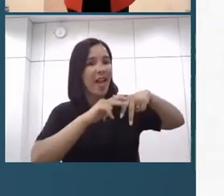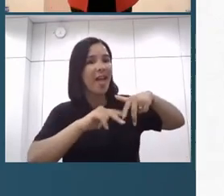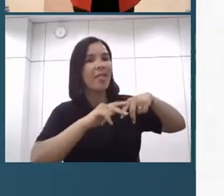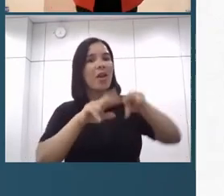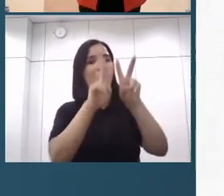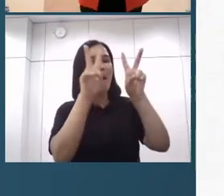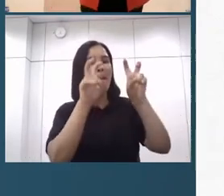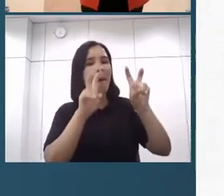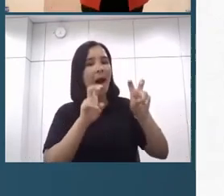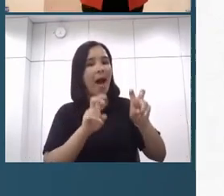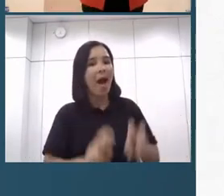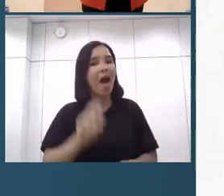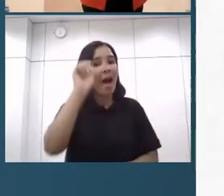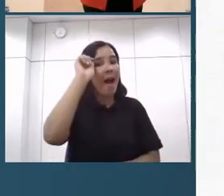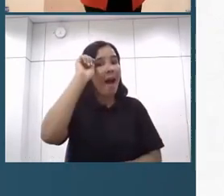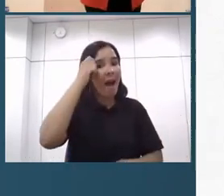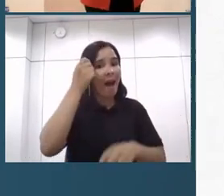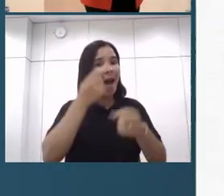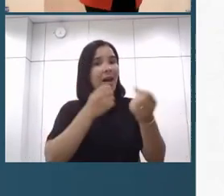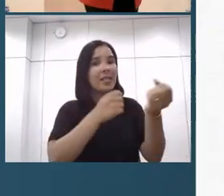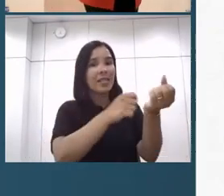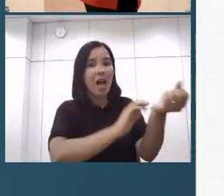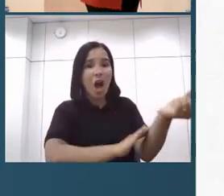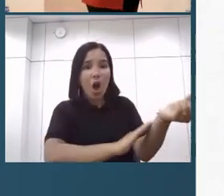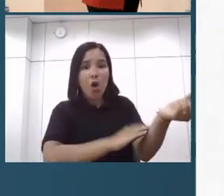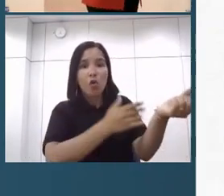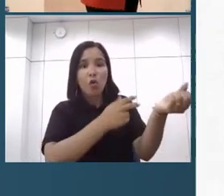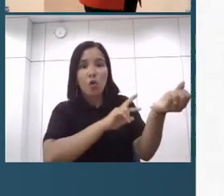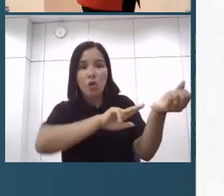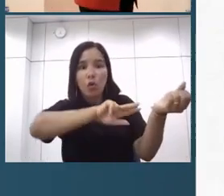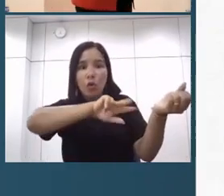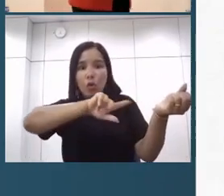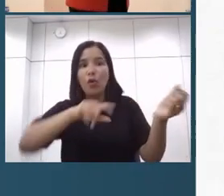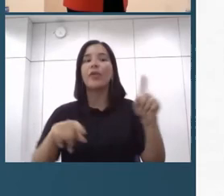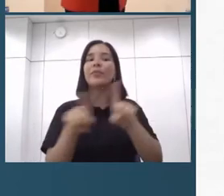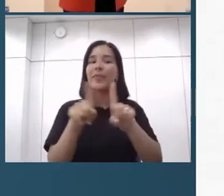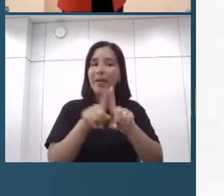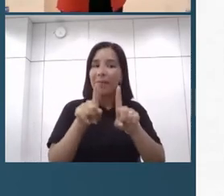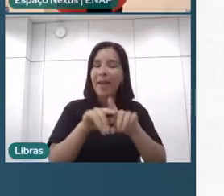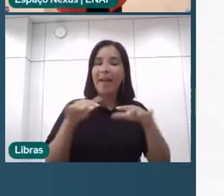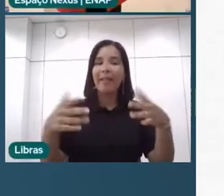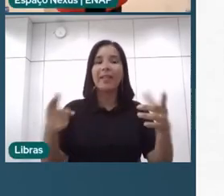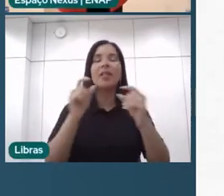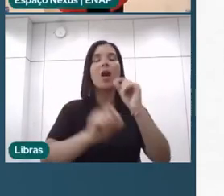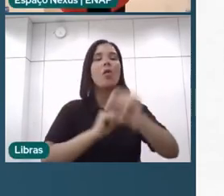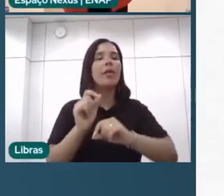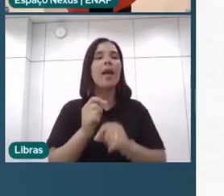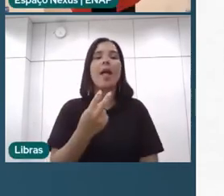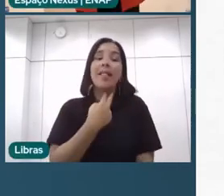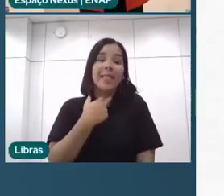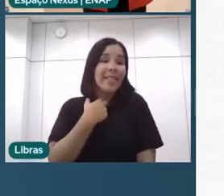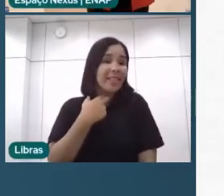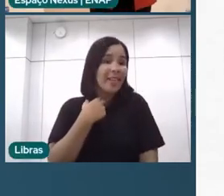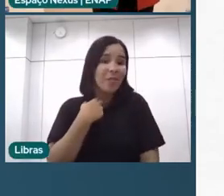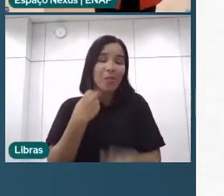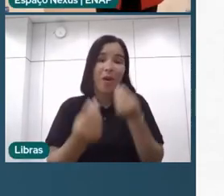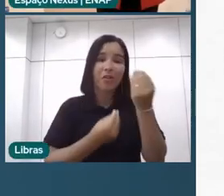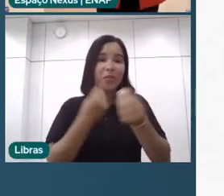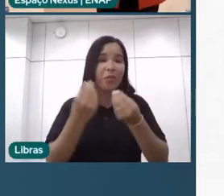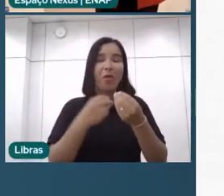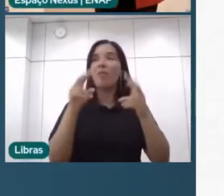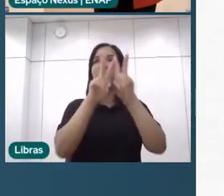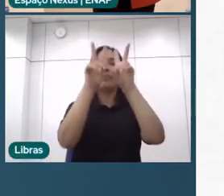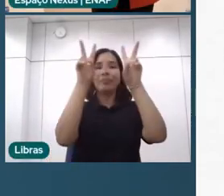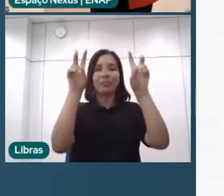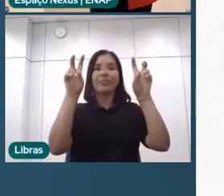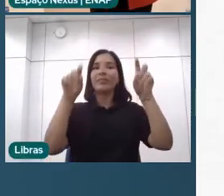de cor, raça e etnia, por conta, né, para, acho que hoje em dia a não pode falar de uma, fazer um recorte tão simples,